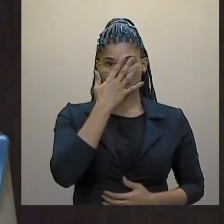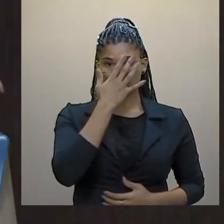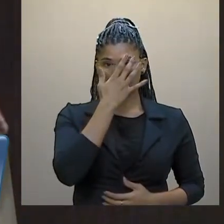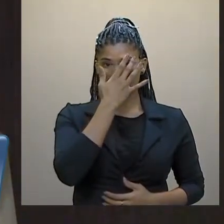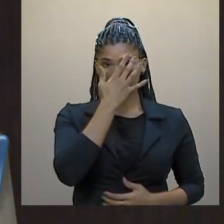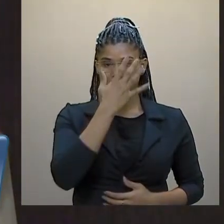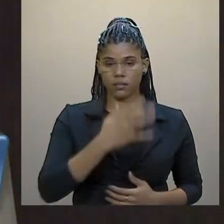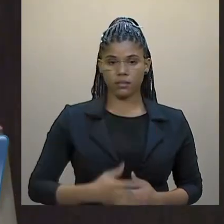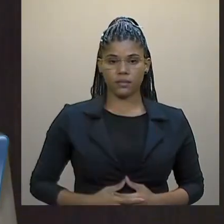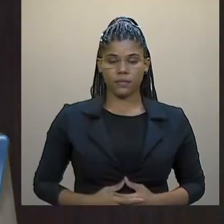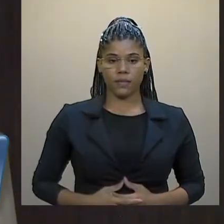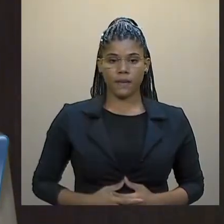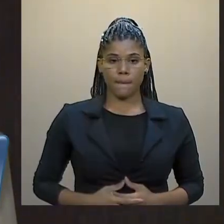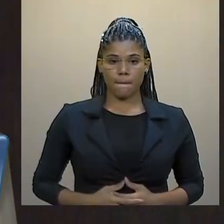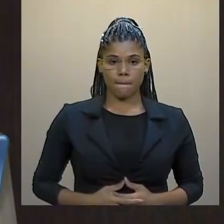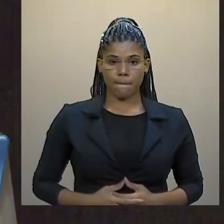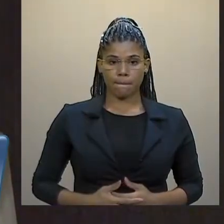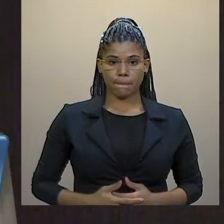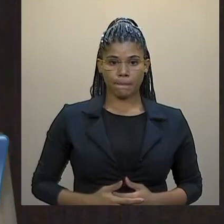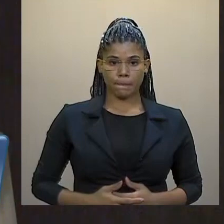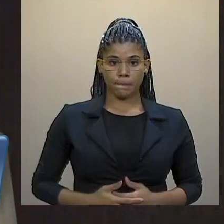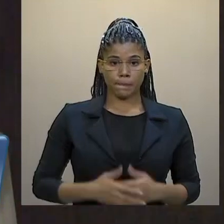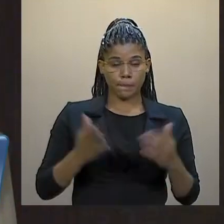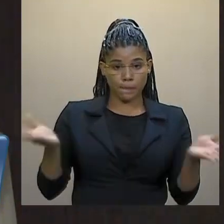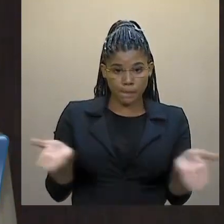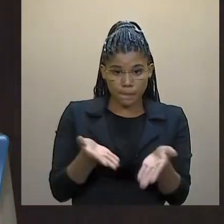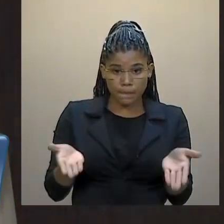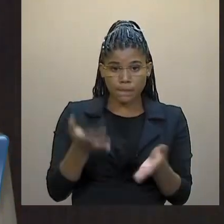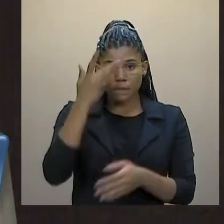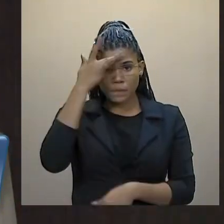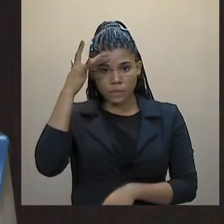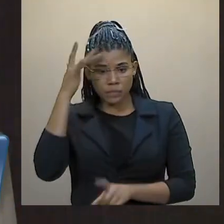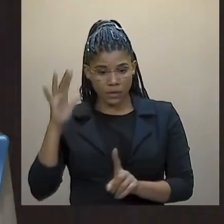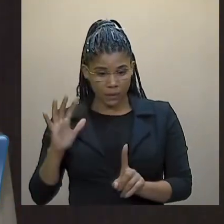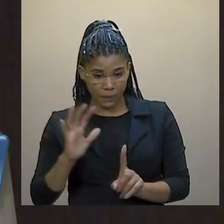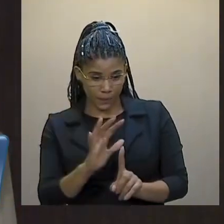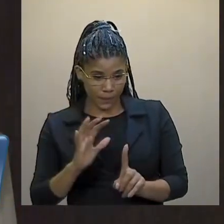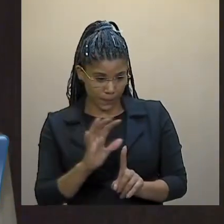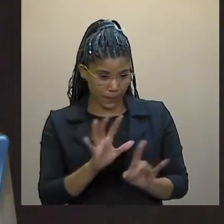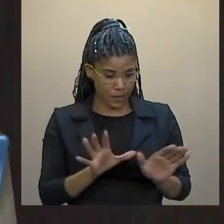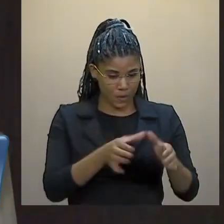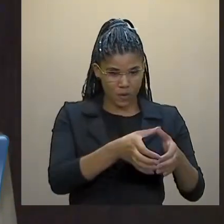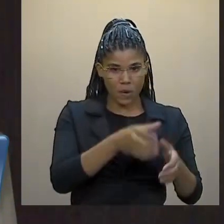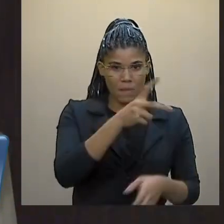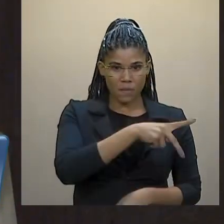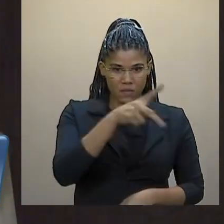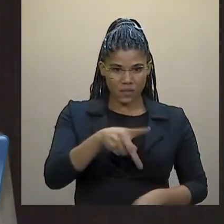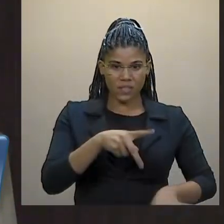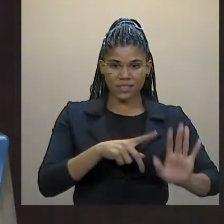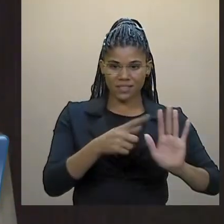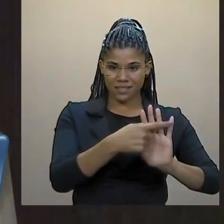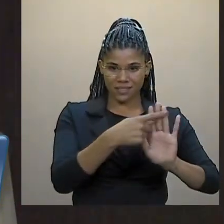Aqueles que perseguem agora, os professores da faculdade de direito a que me referi,